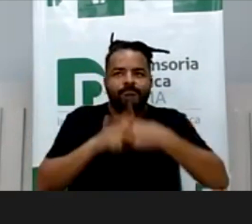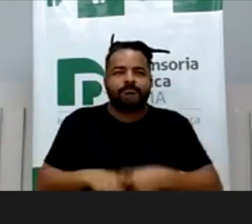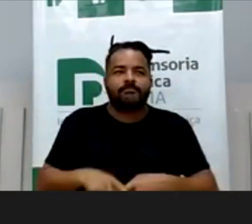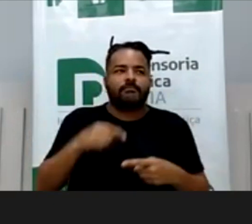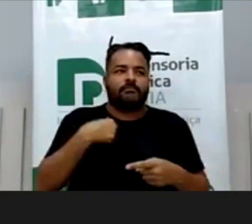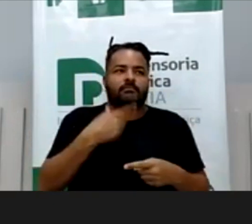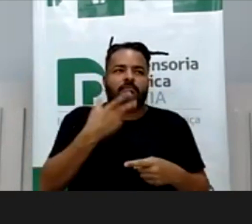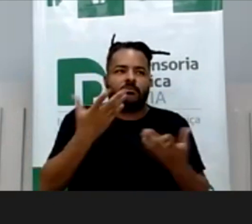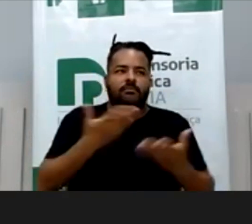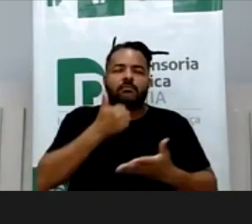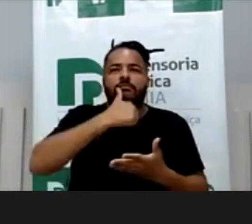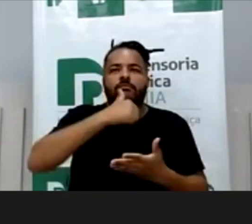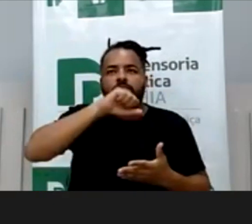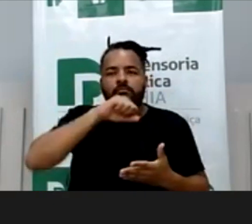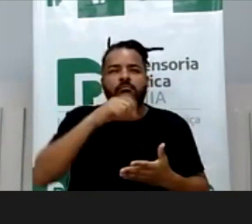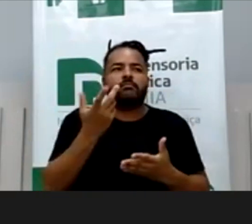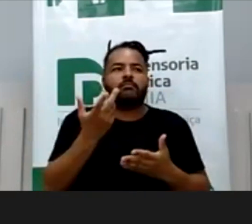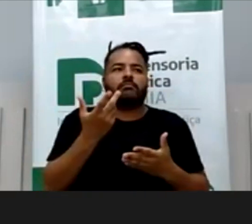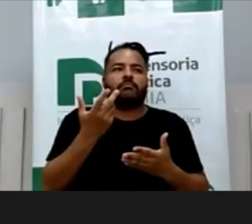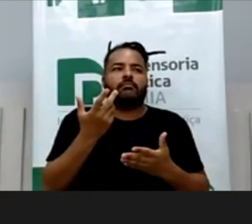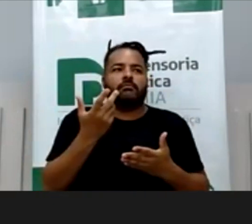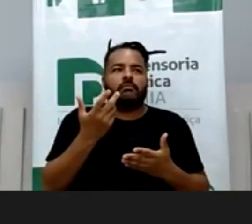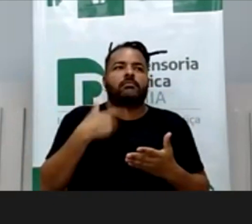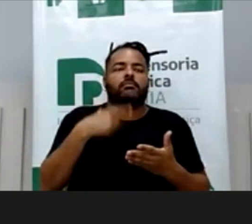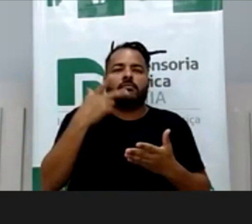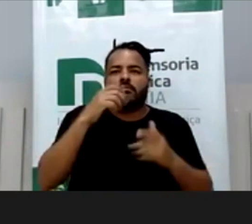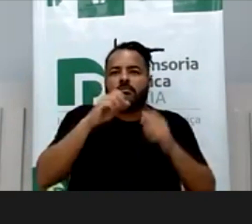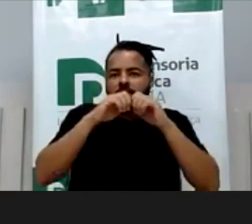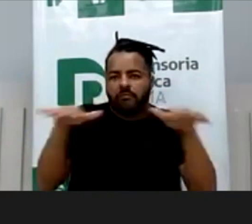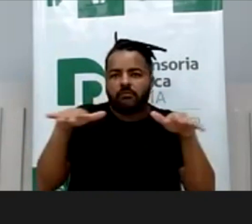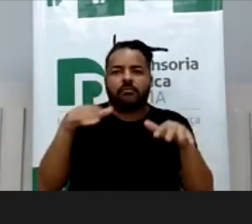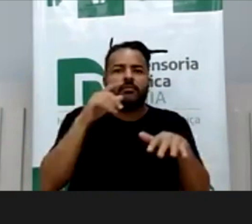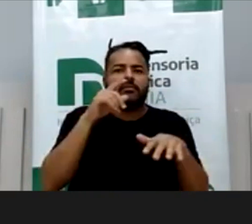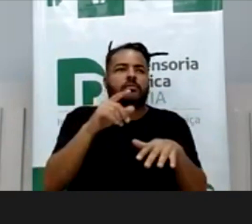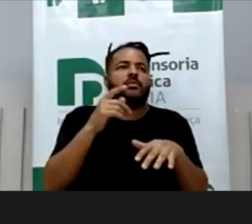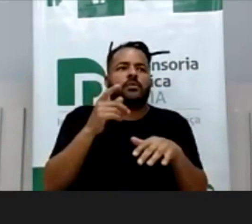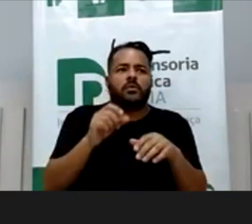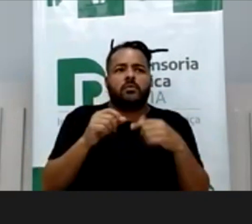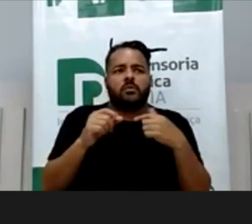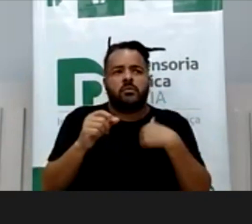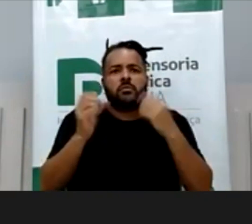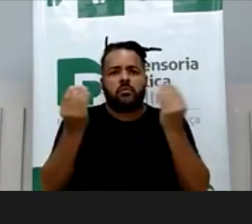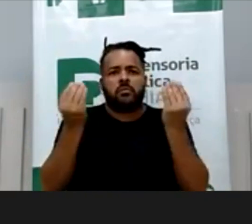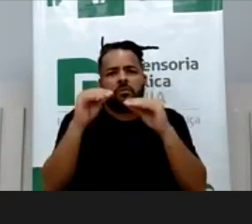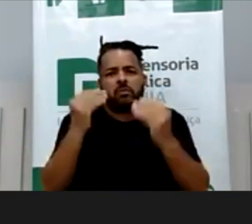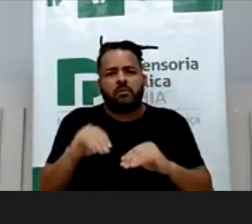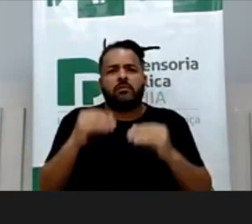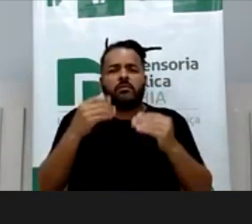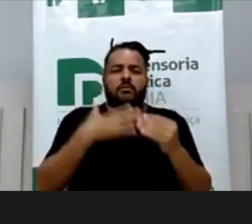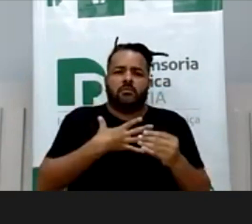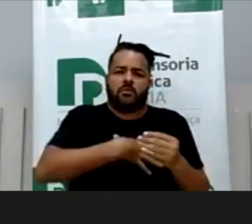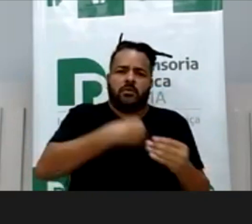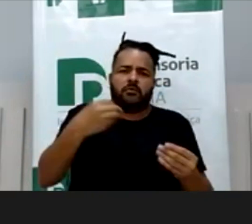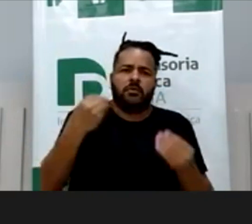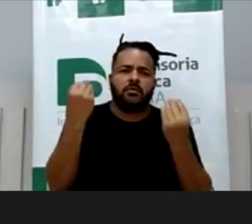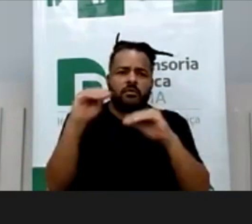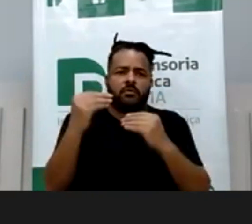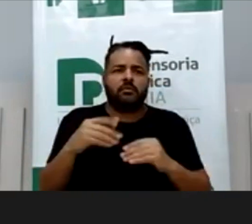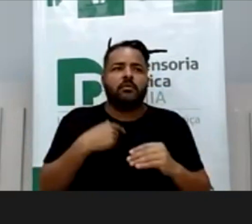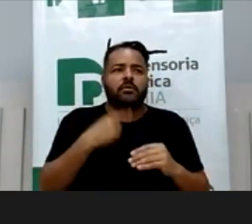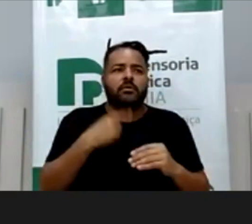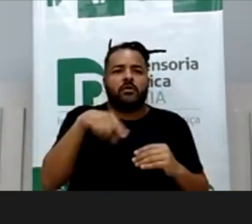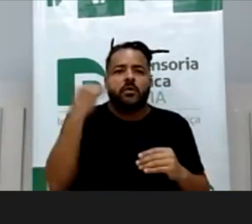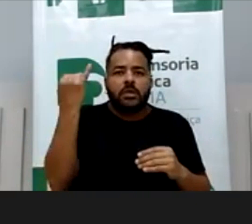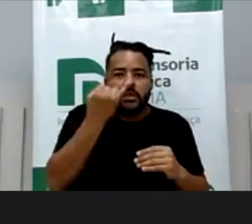uma mãe blogueira também ou o que fique, mas eu posto muito conteúdo dos meus filhos e foi muito